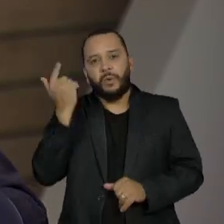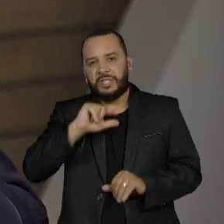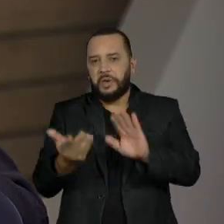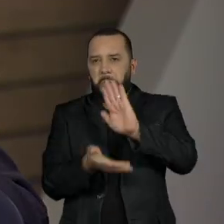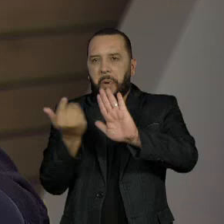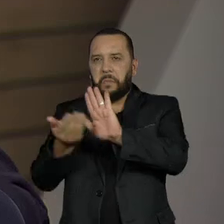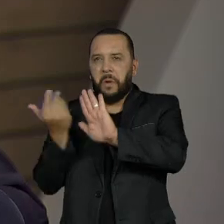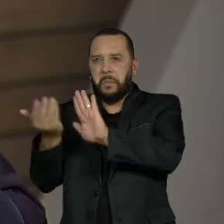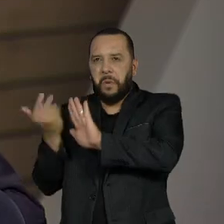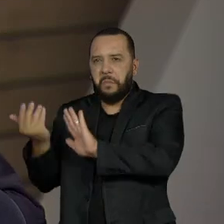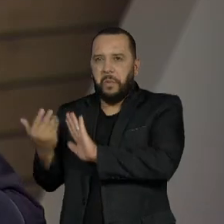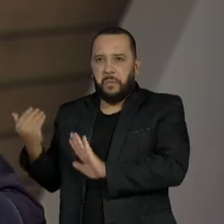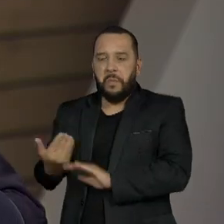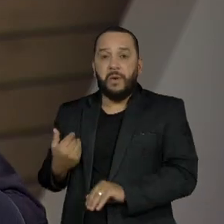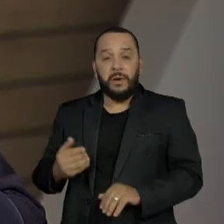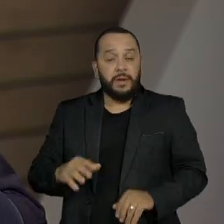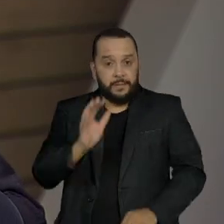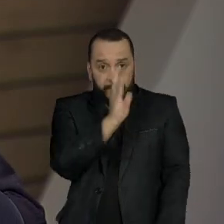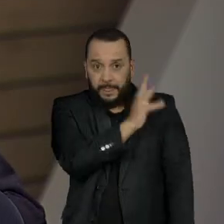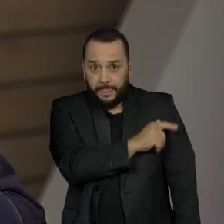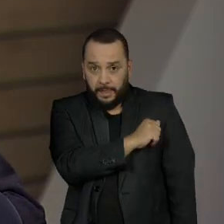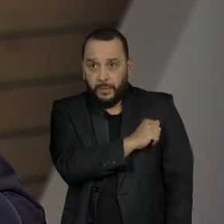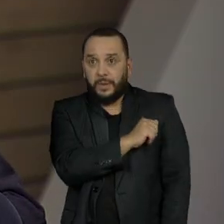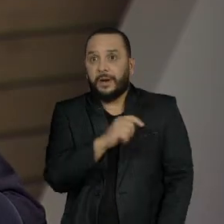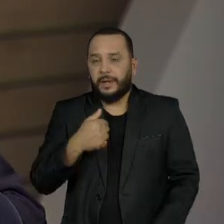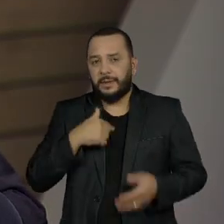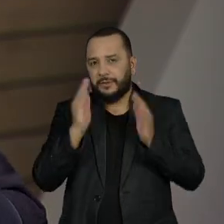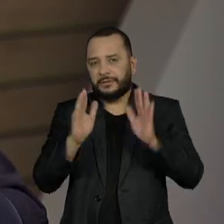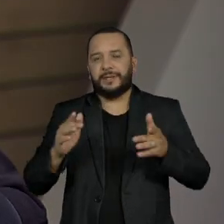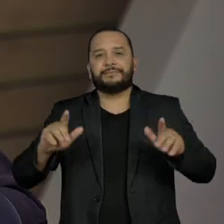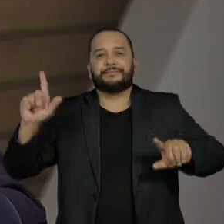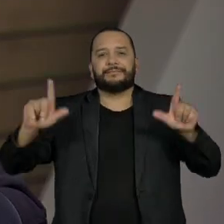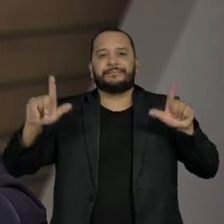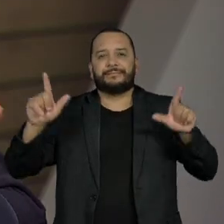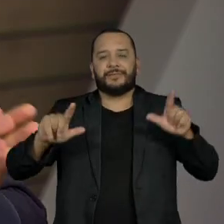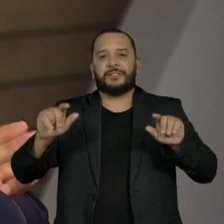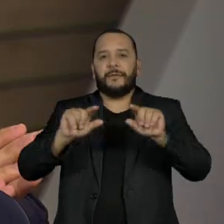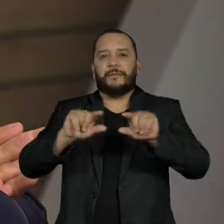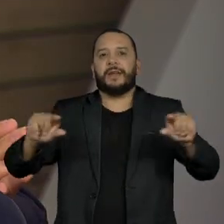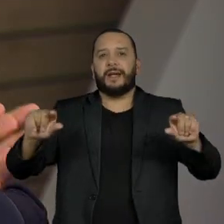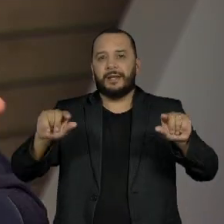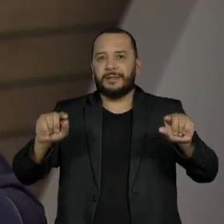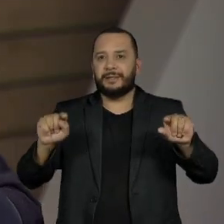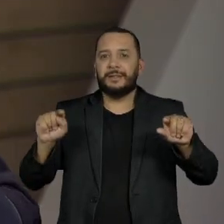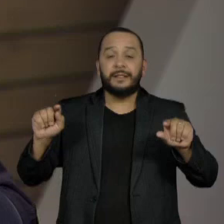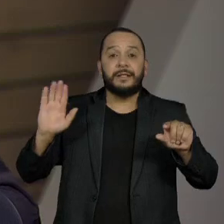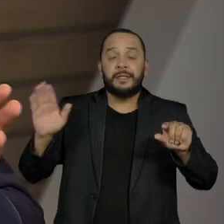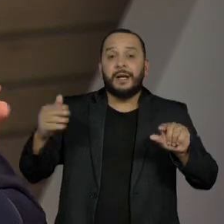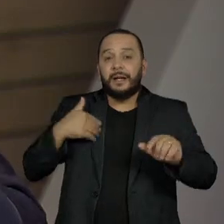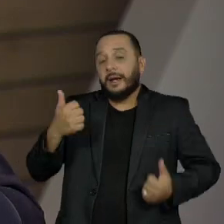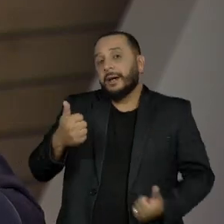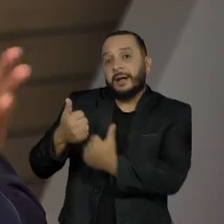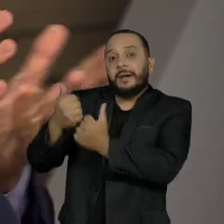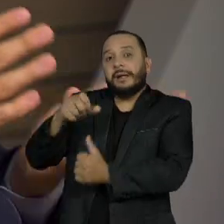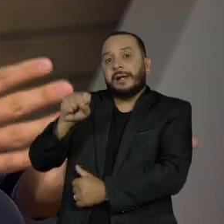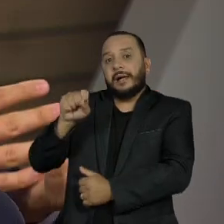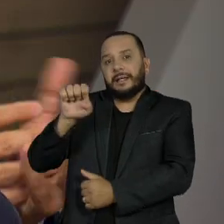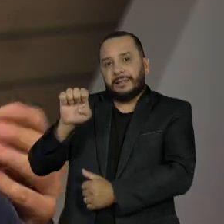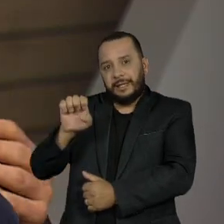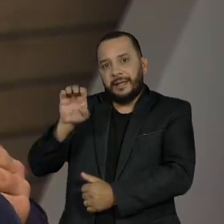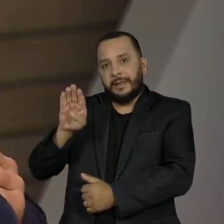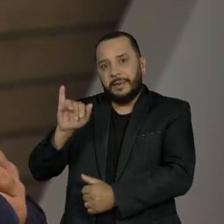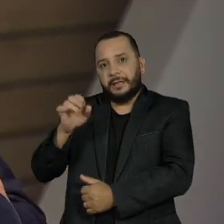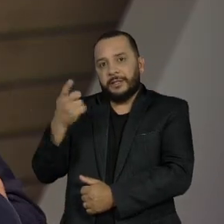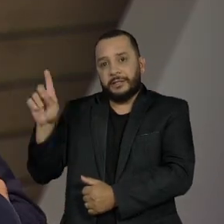E há uma... a Manuela, por exemplo, usou no seu programa eleitoral frases de apoiadores do Sebastião Mello, de pessoas que estão neste